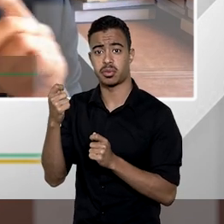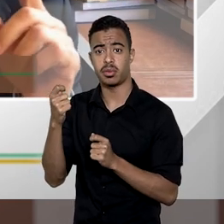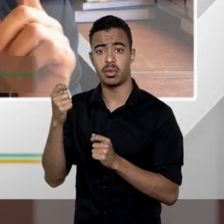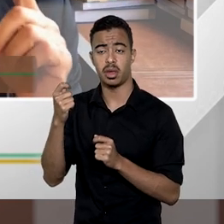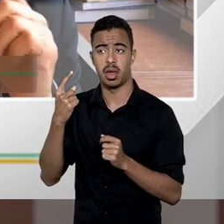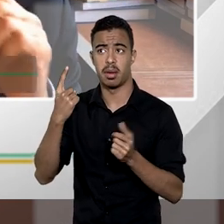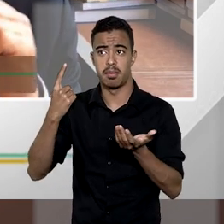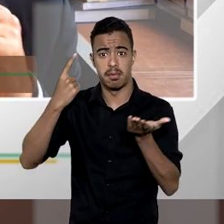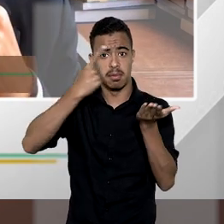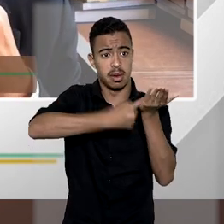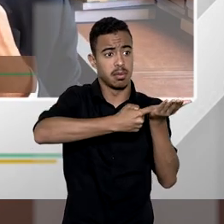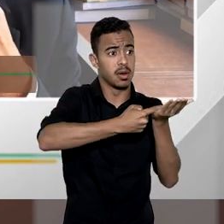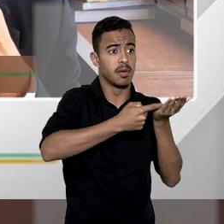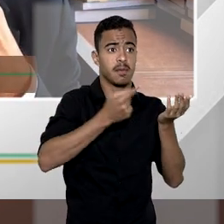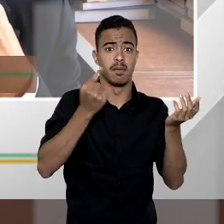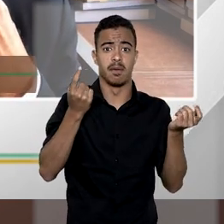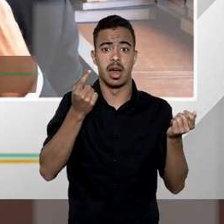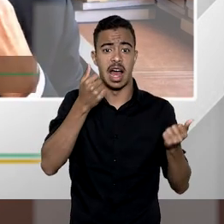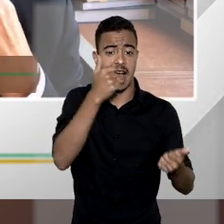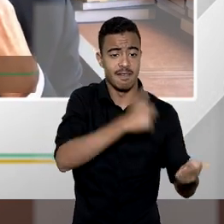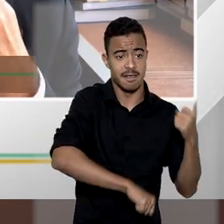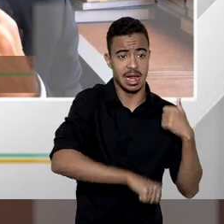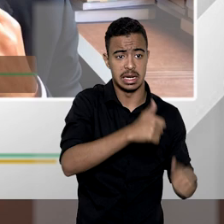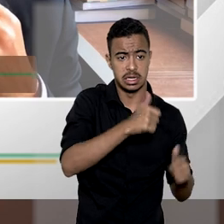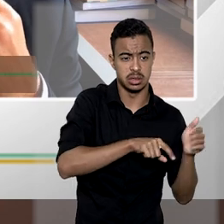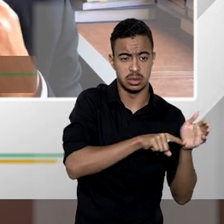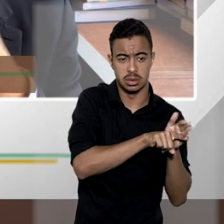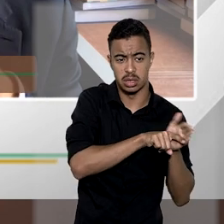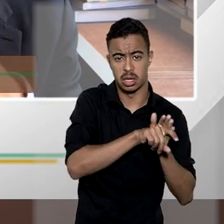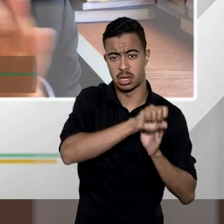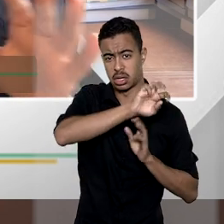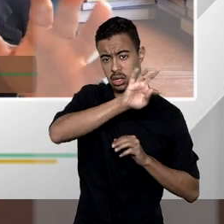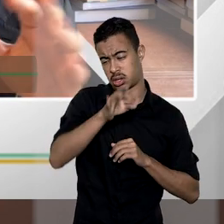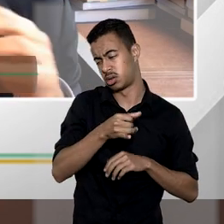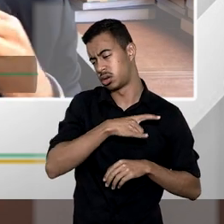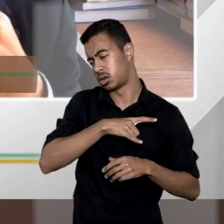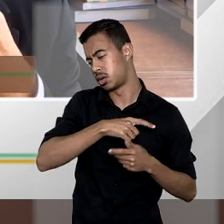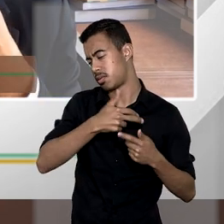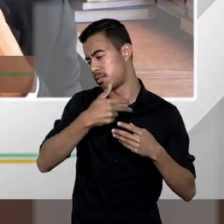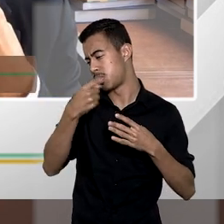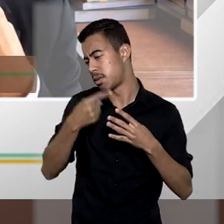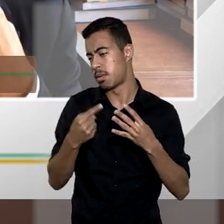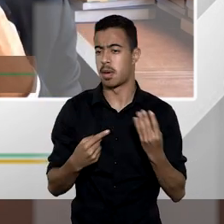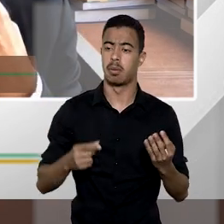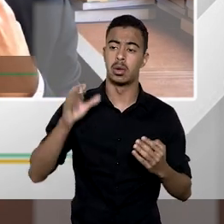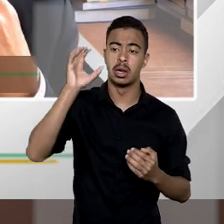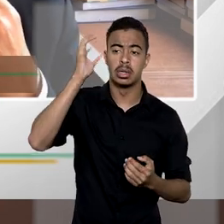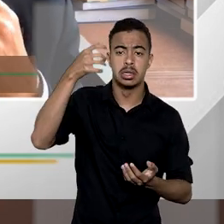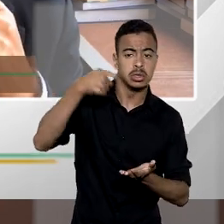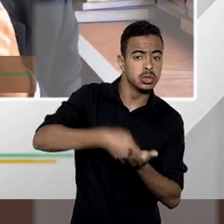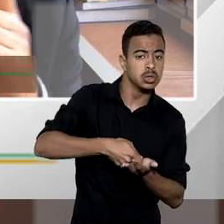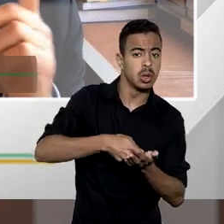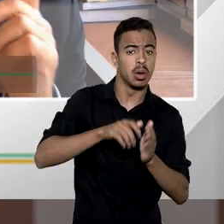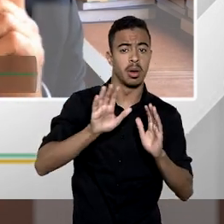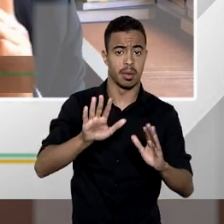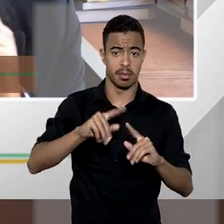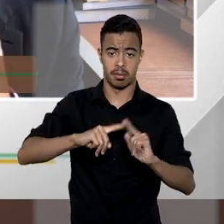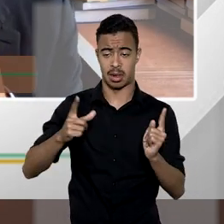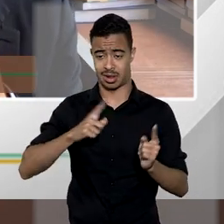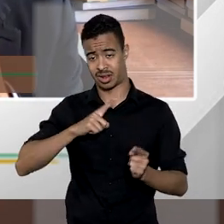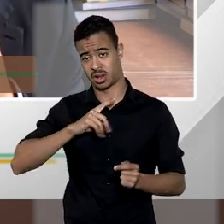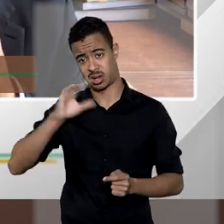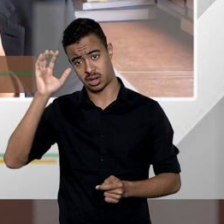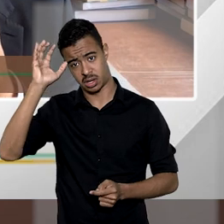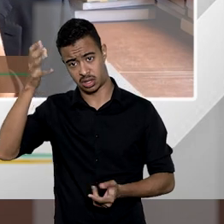ele deve ser contemporâneo ao da avaliação e o STJ tem várias decisões nesse sentido porém tem